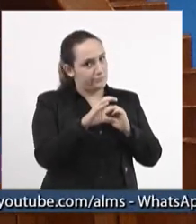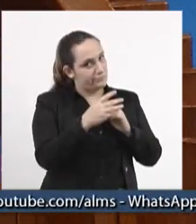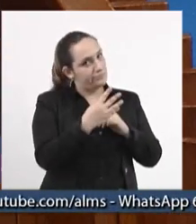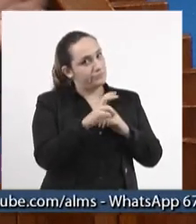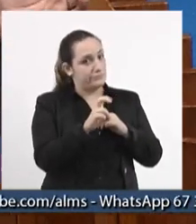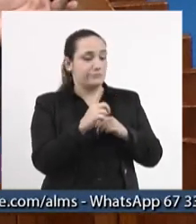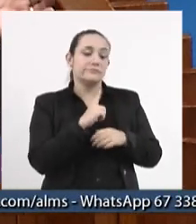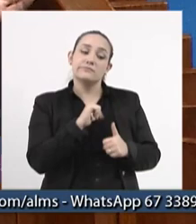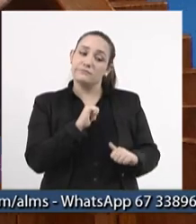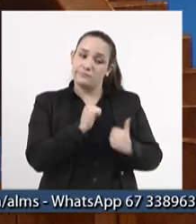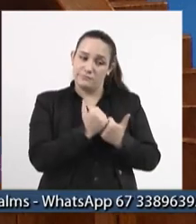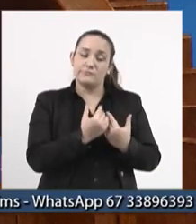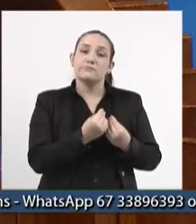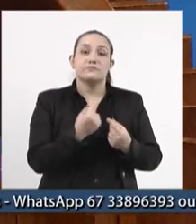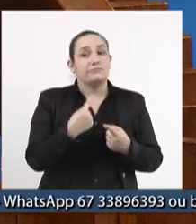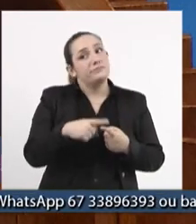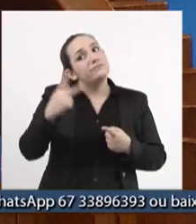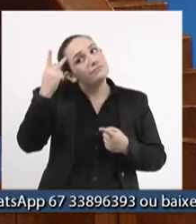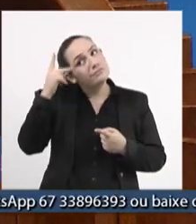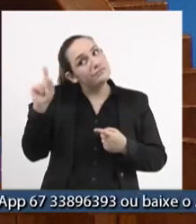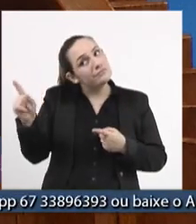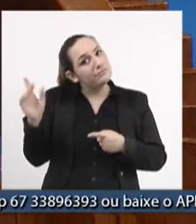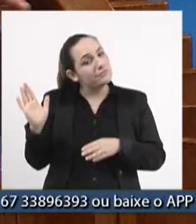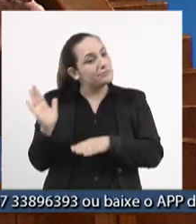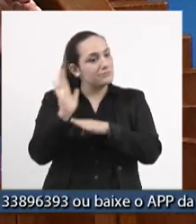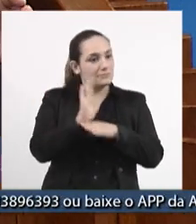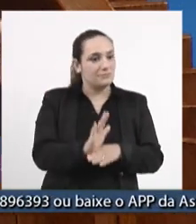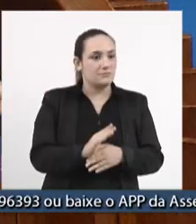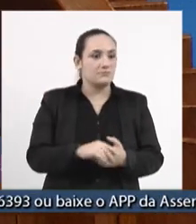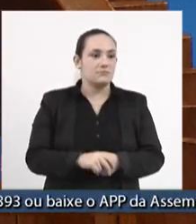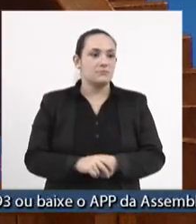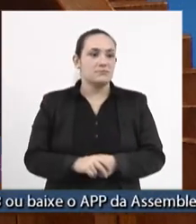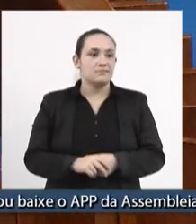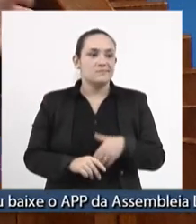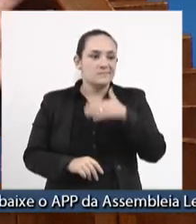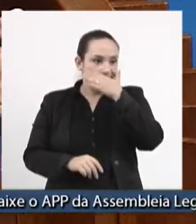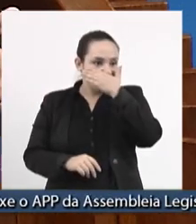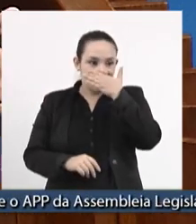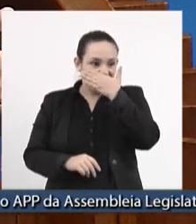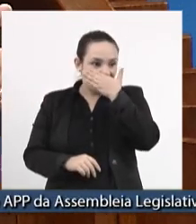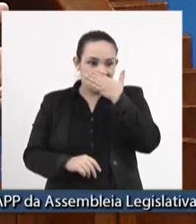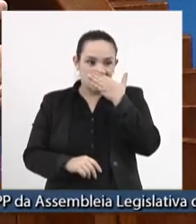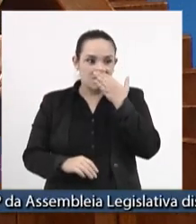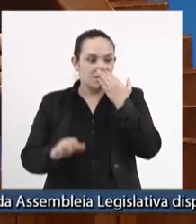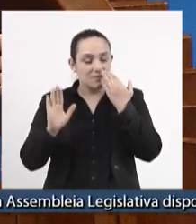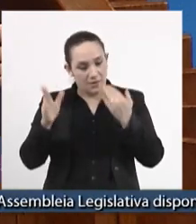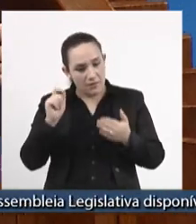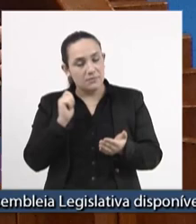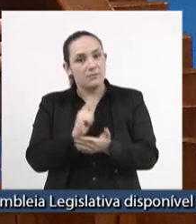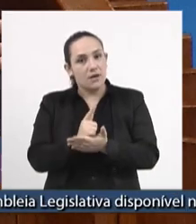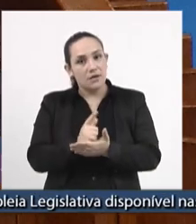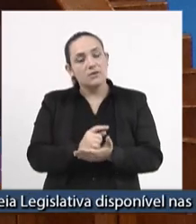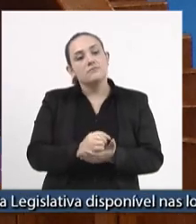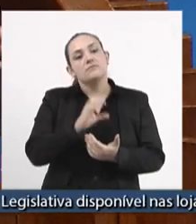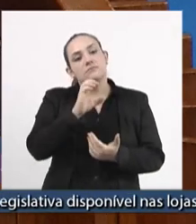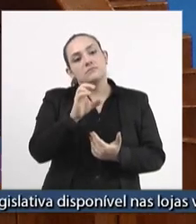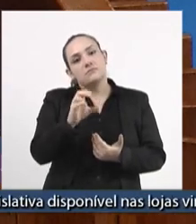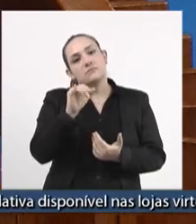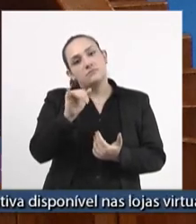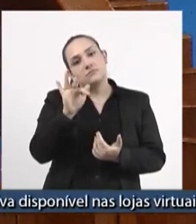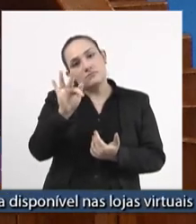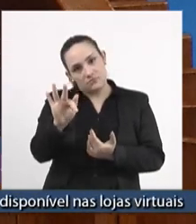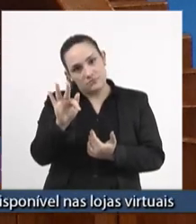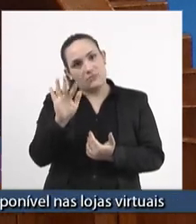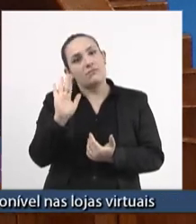O grande capital de São Paulo contratou esses economistas há muitos anos no âmbito do CCIF, o Centro de